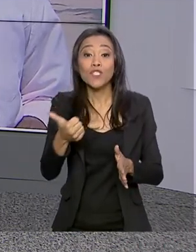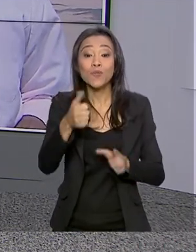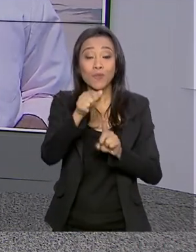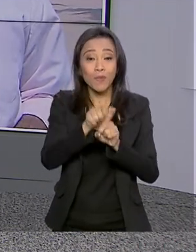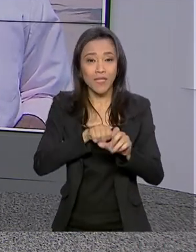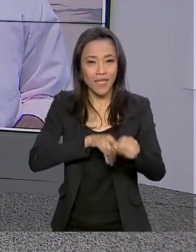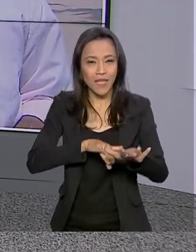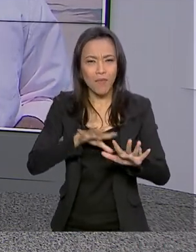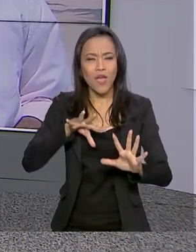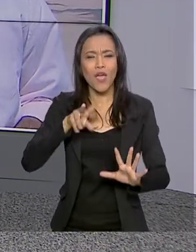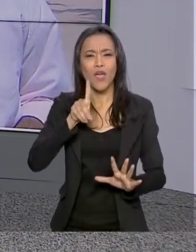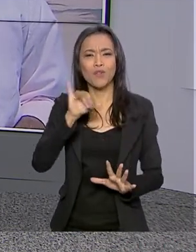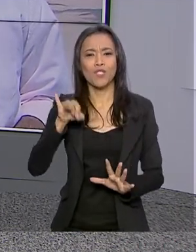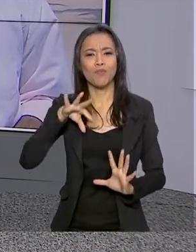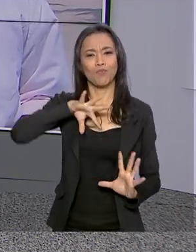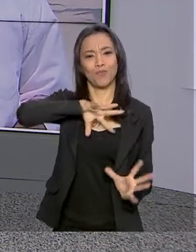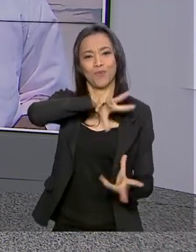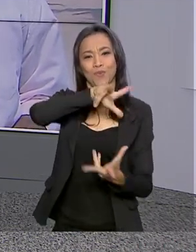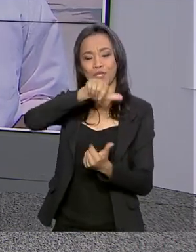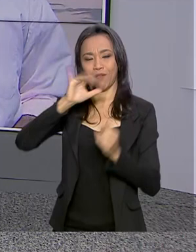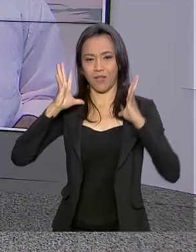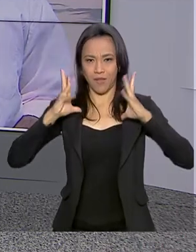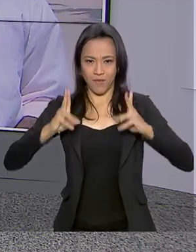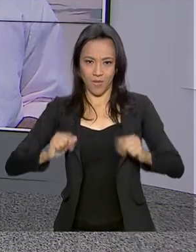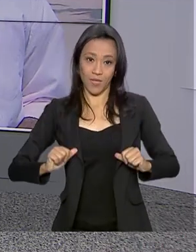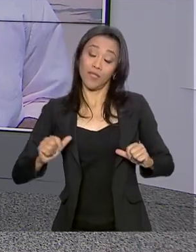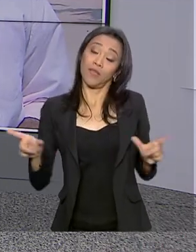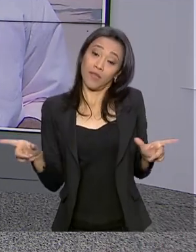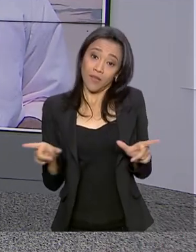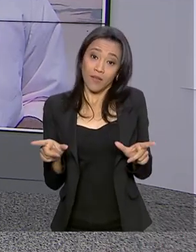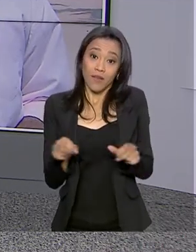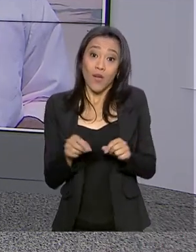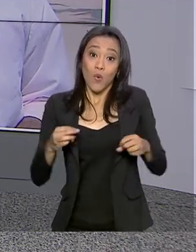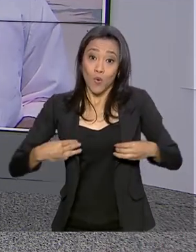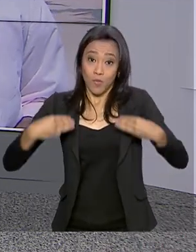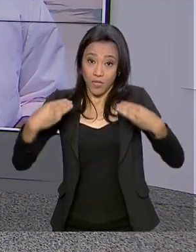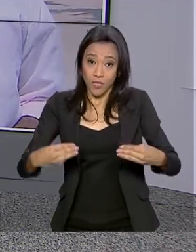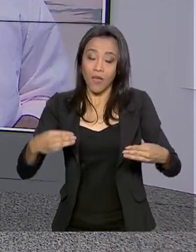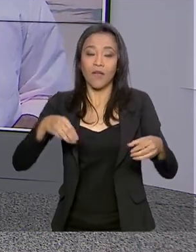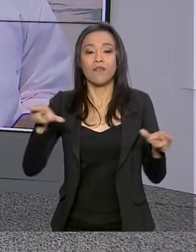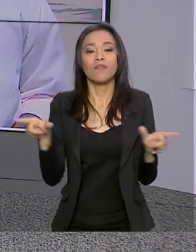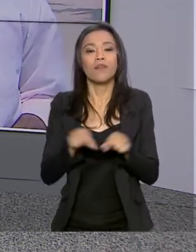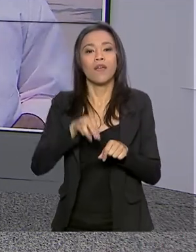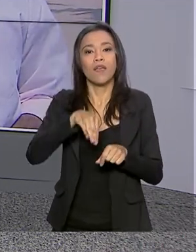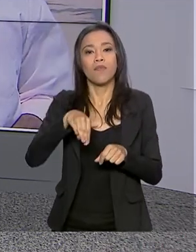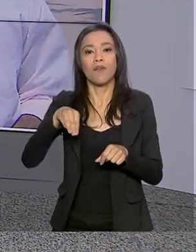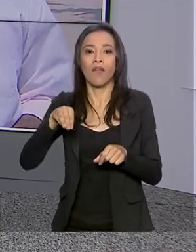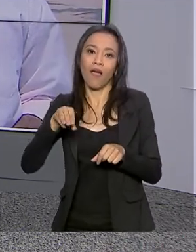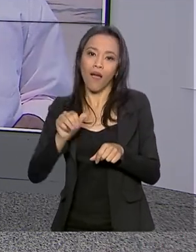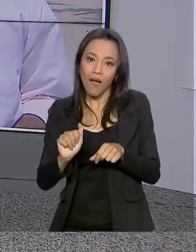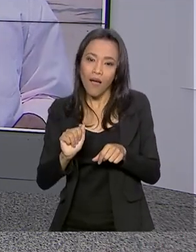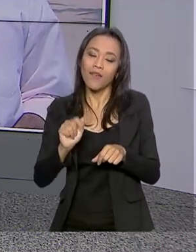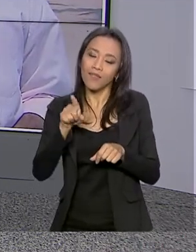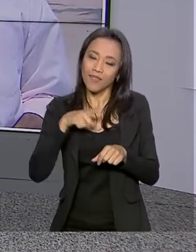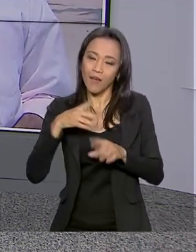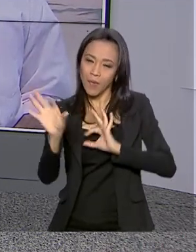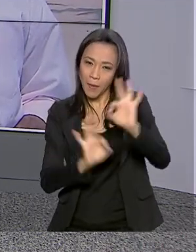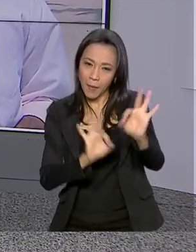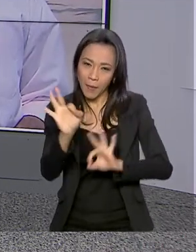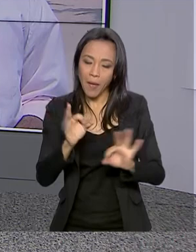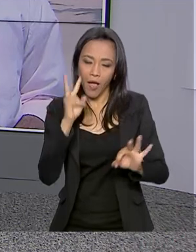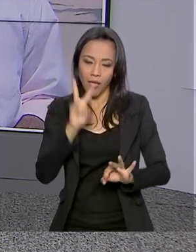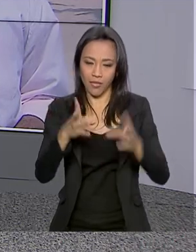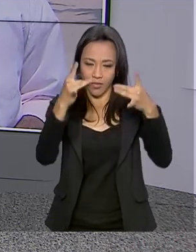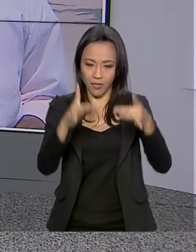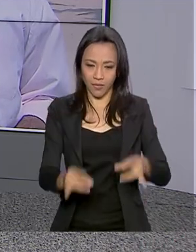Limpeza. E para comemorar a data, o Ministério do Meio Ambiente participa de uma série de eventos. Vamos ao Rio de Janeiro, Marcelo Caxilho traz os detalhes para a